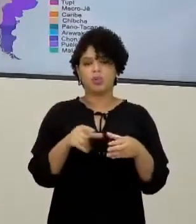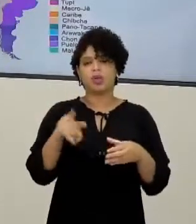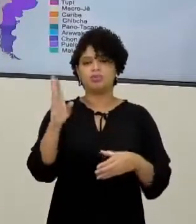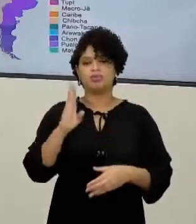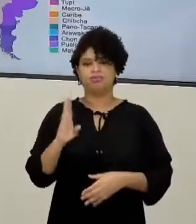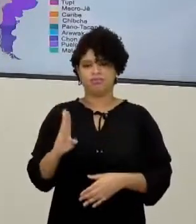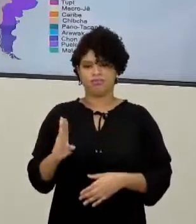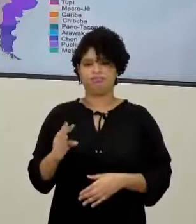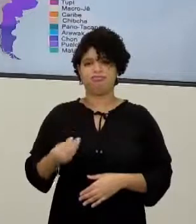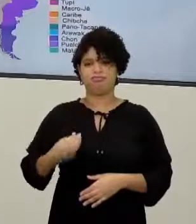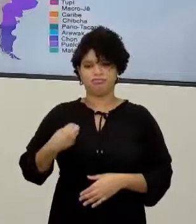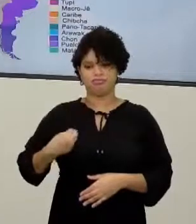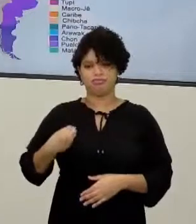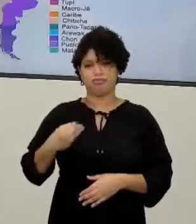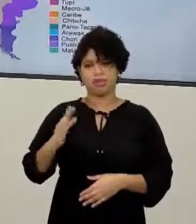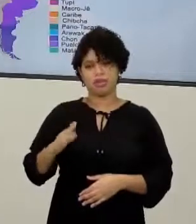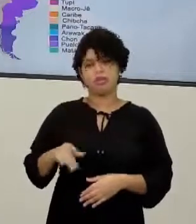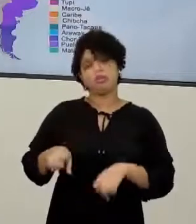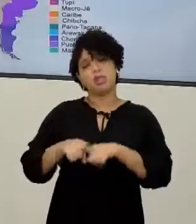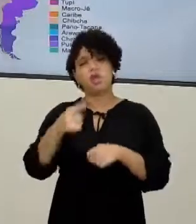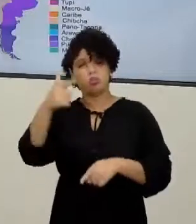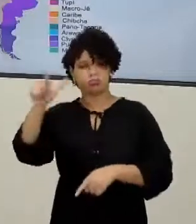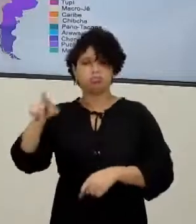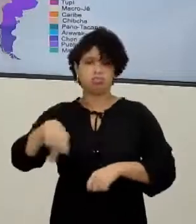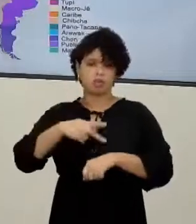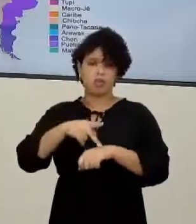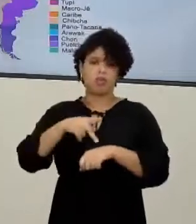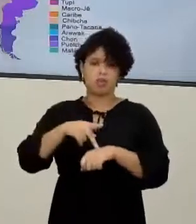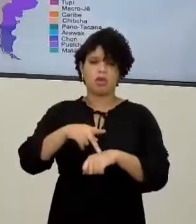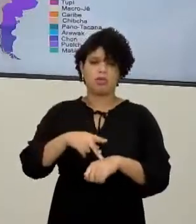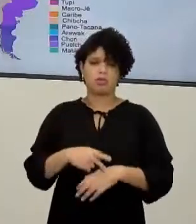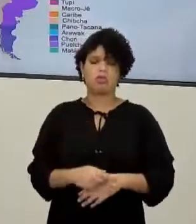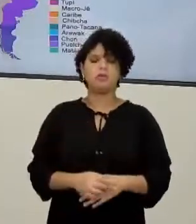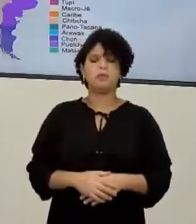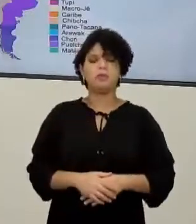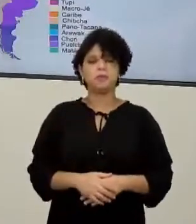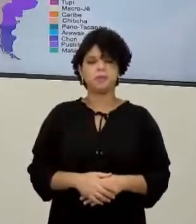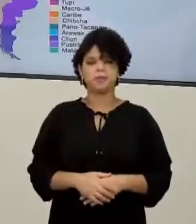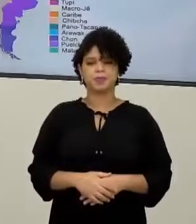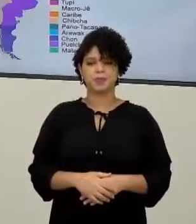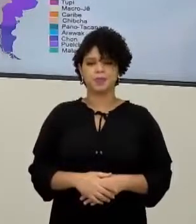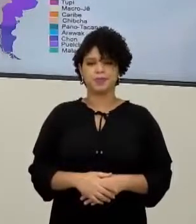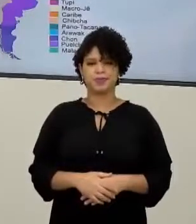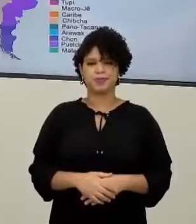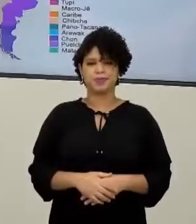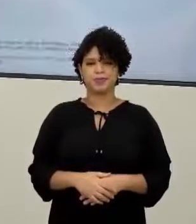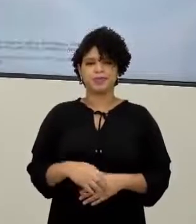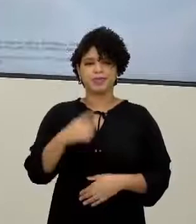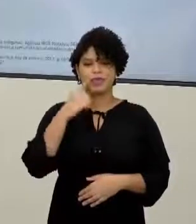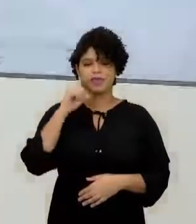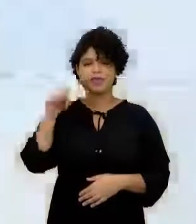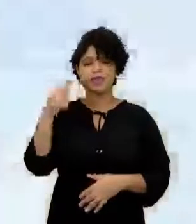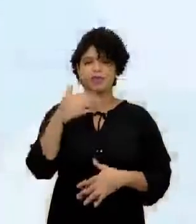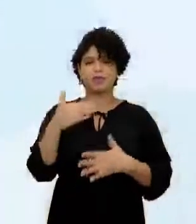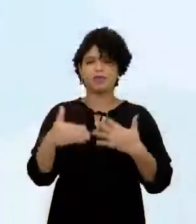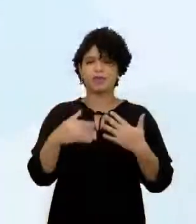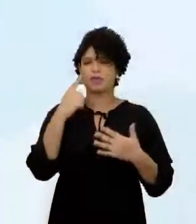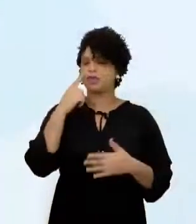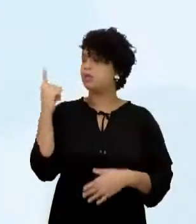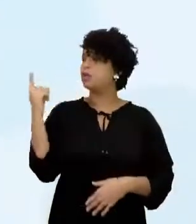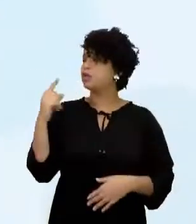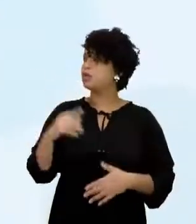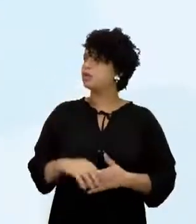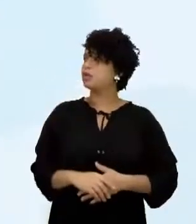aqui no Brasil E também em outros países que não são do grupo dos andinos Vamos lá pra próxima tela Que é a população